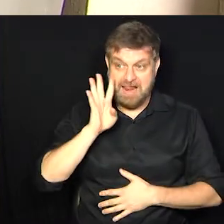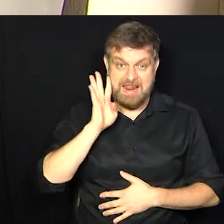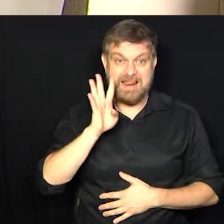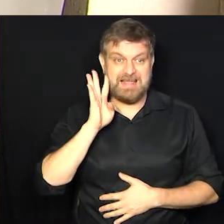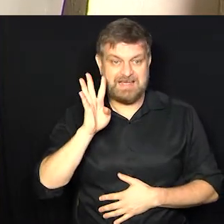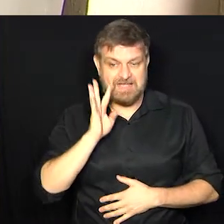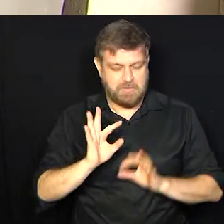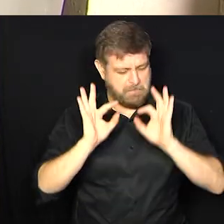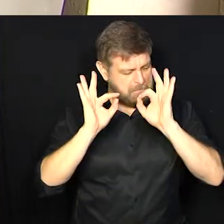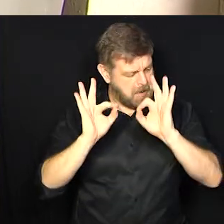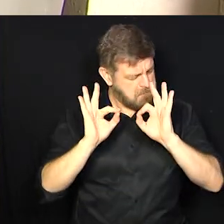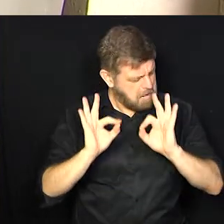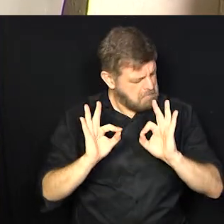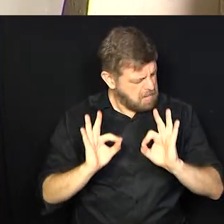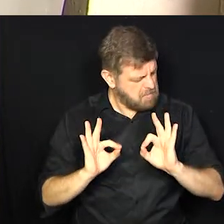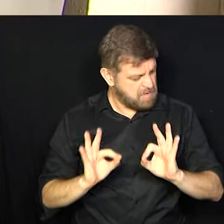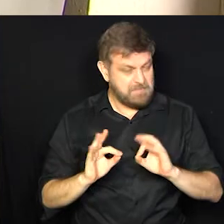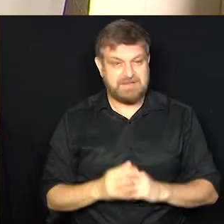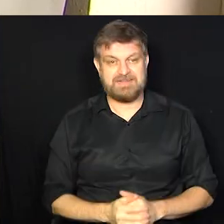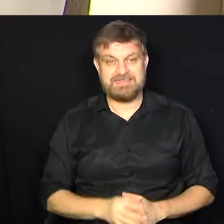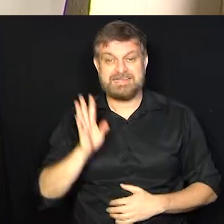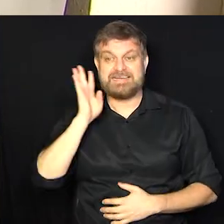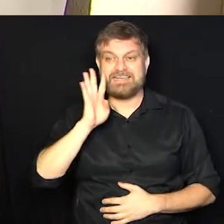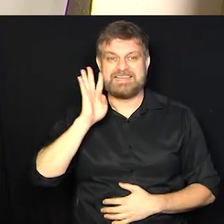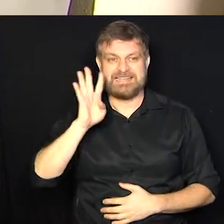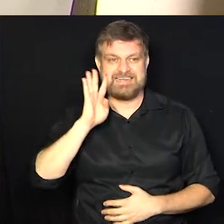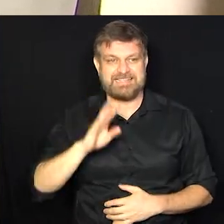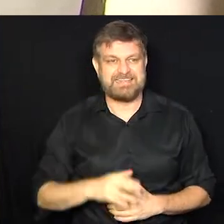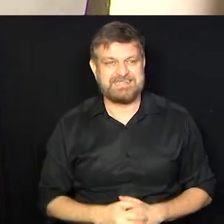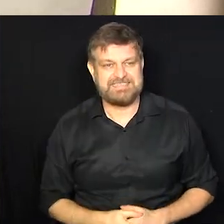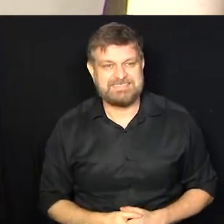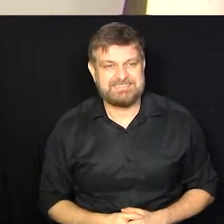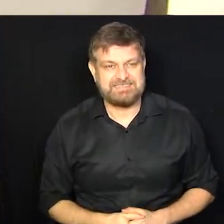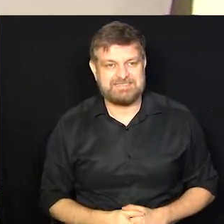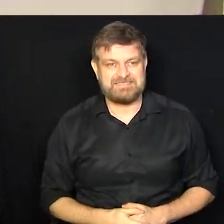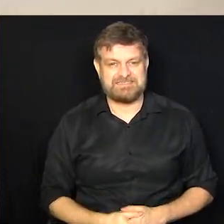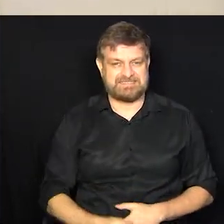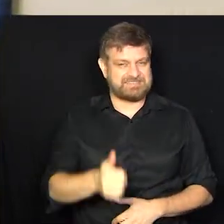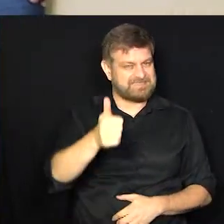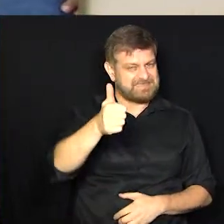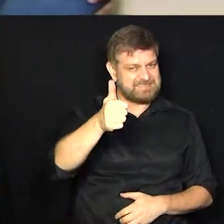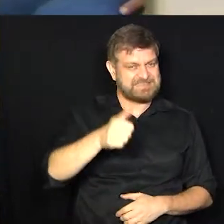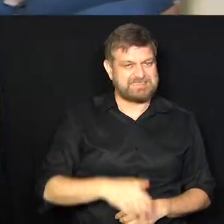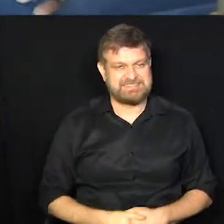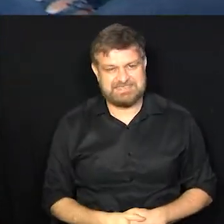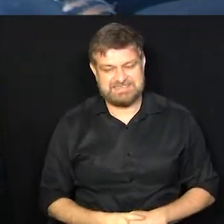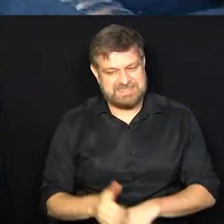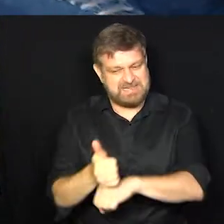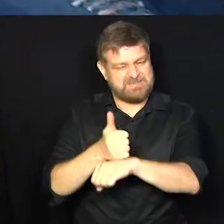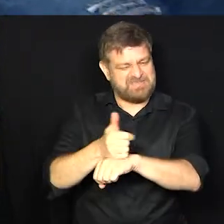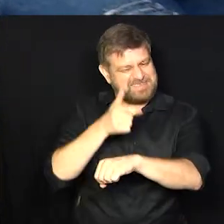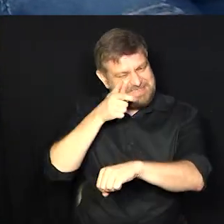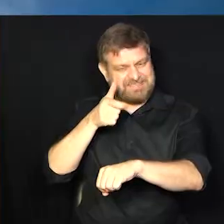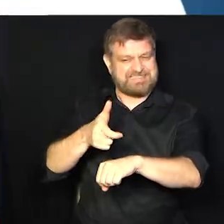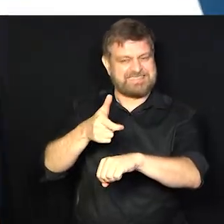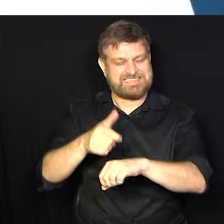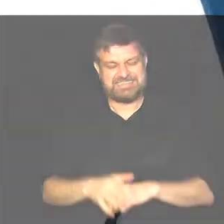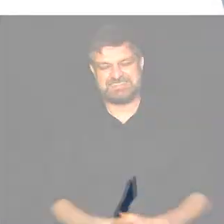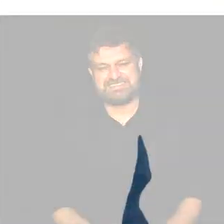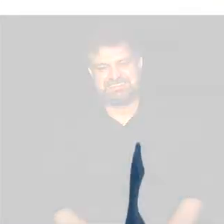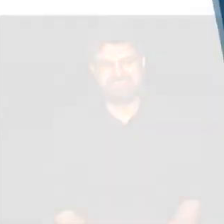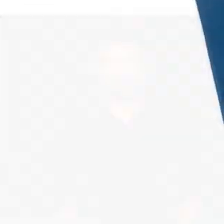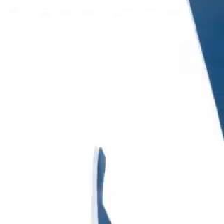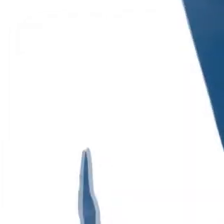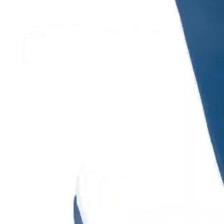tudo certinho, viu, Tássia? Que legal. Obrigada, viu? é o recado. É isso aí, pessoal. Se liga na produção. Tchau.